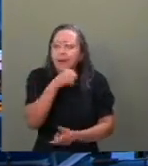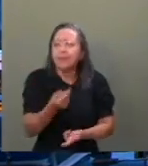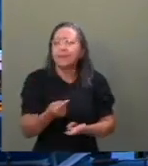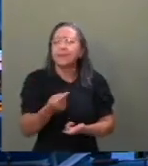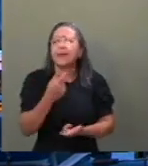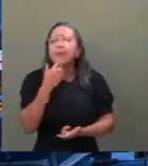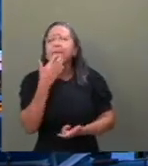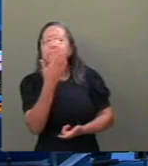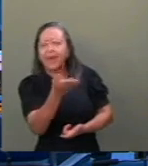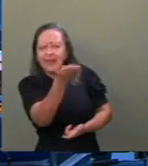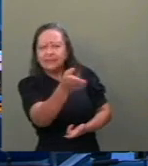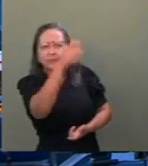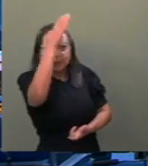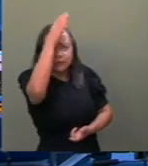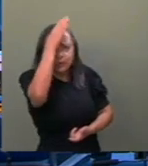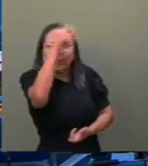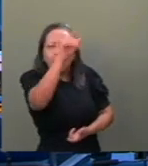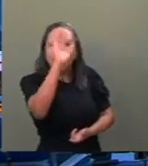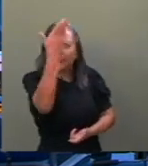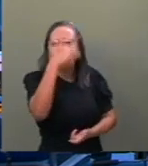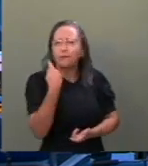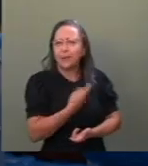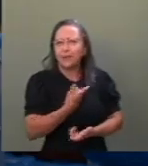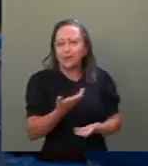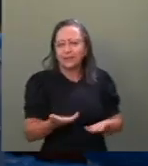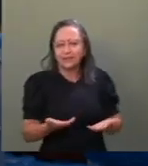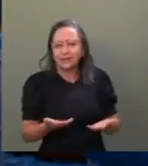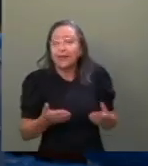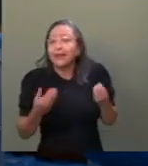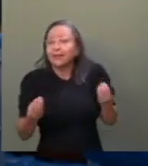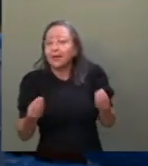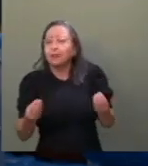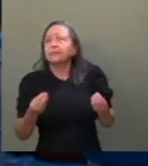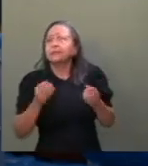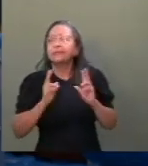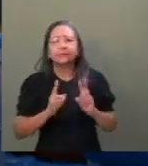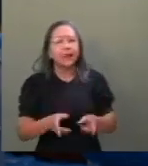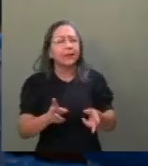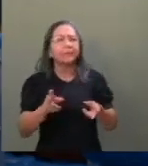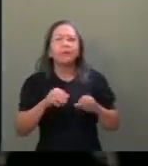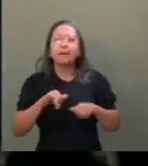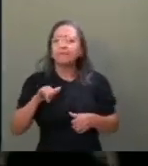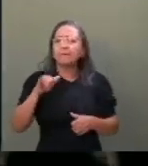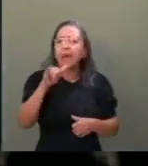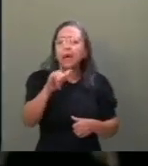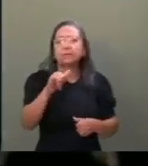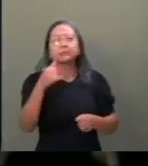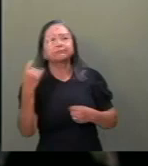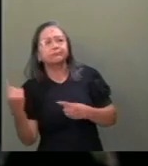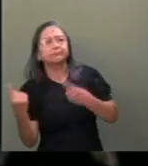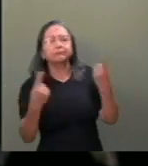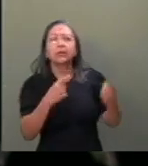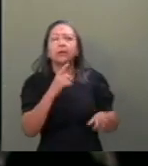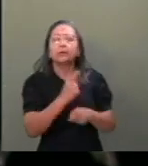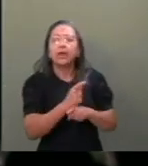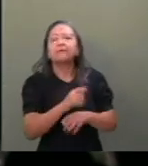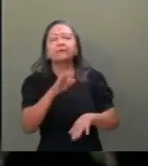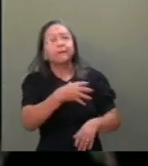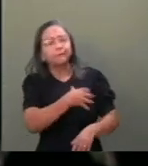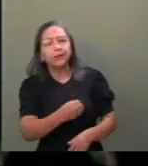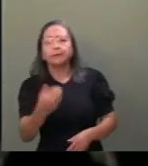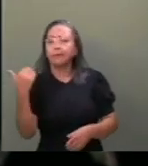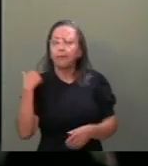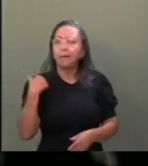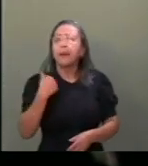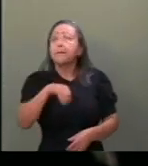peça para o tio, o tio resolve para a gente. Então, sempre, numa viagem longa ali, eles vinham para mim, mãe, peça para